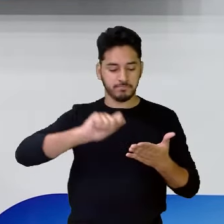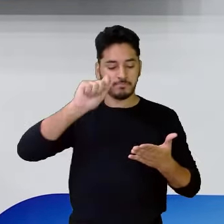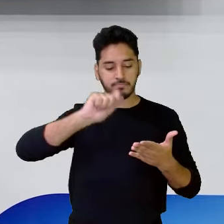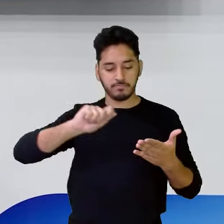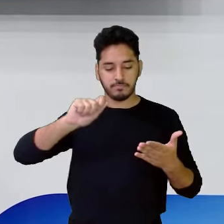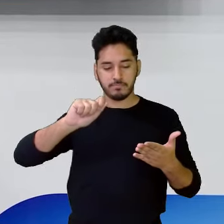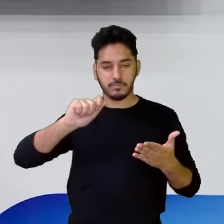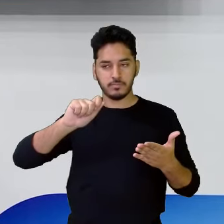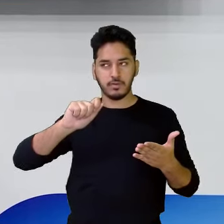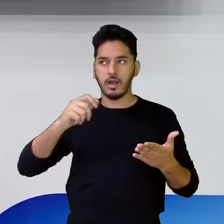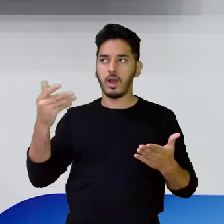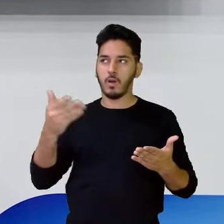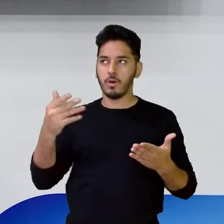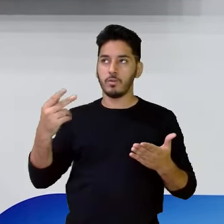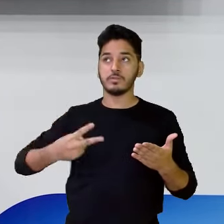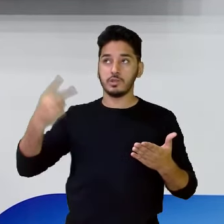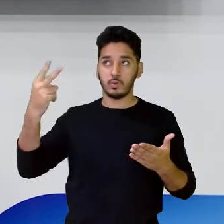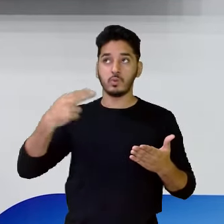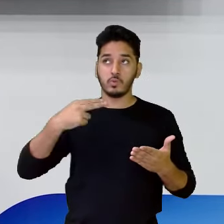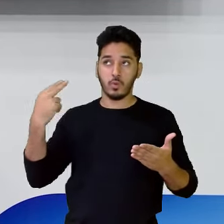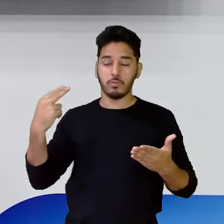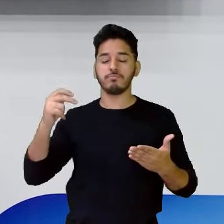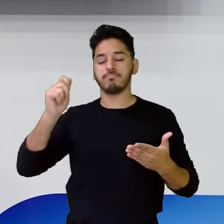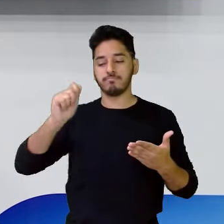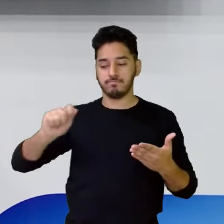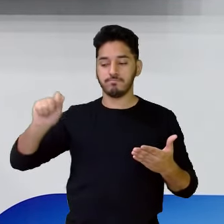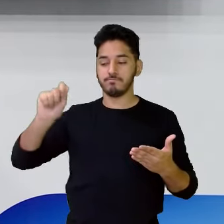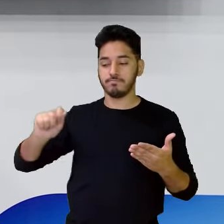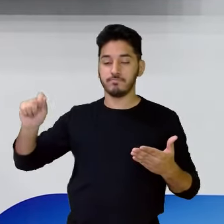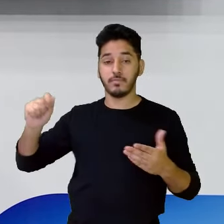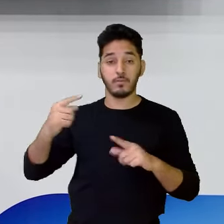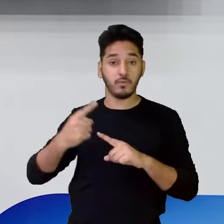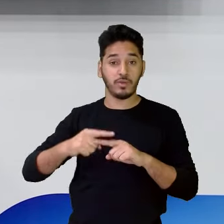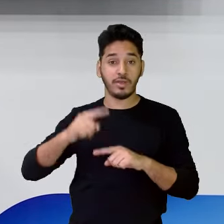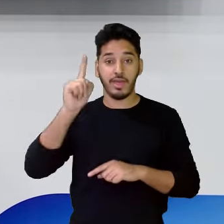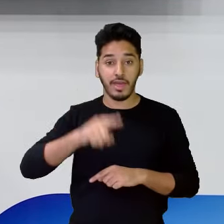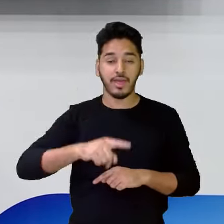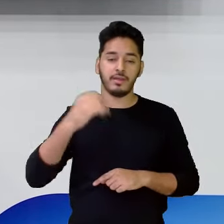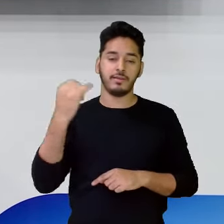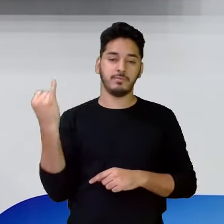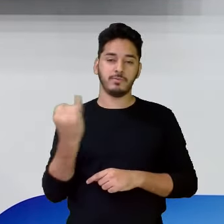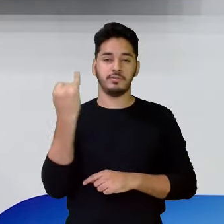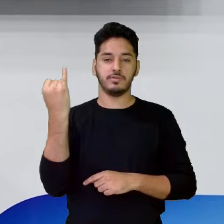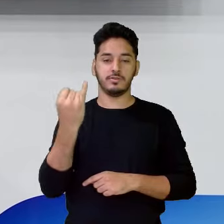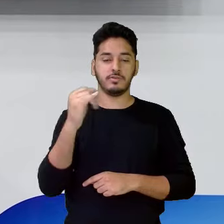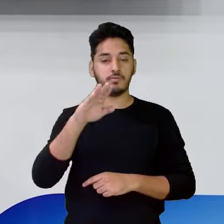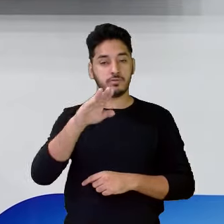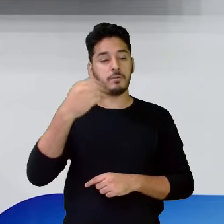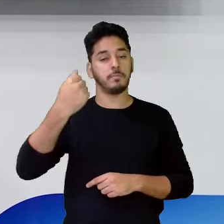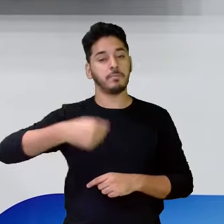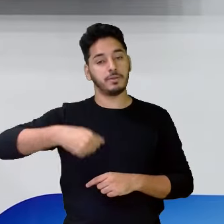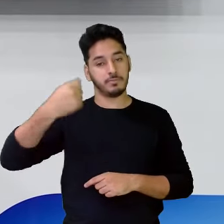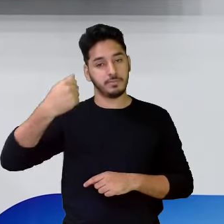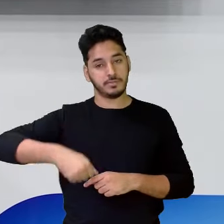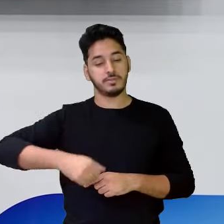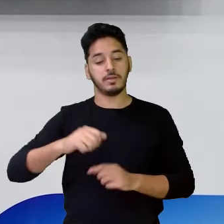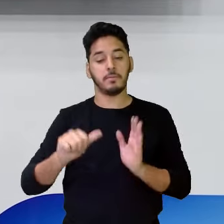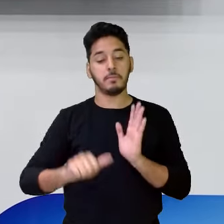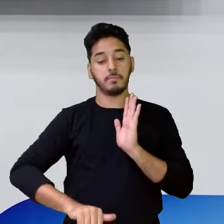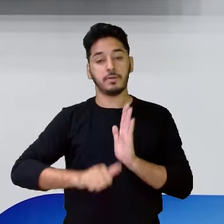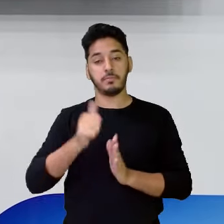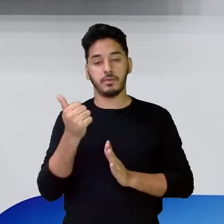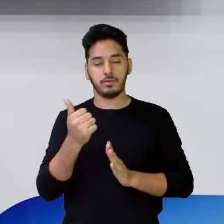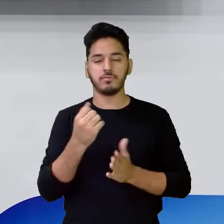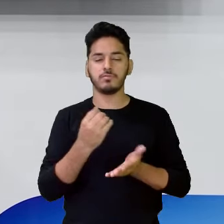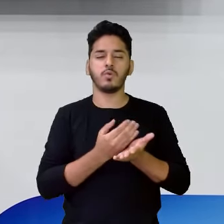escrever o seu sobrenome, pois isso é importante, você primeiro aprender a escrever aí, nos